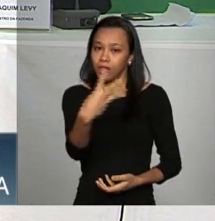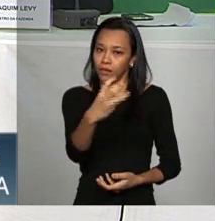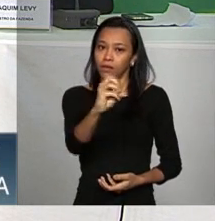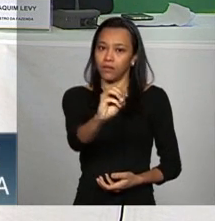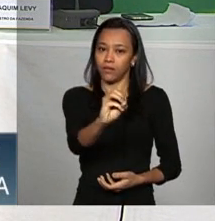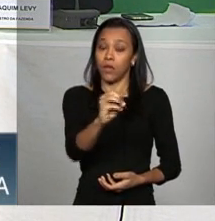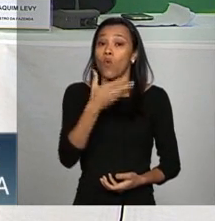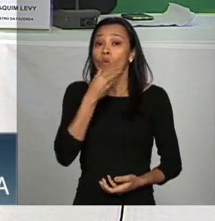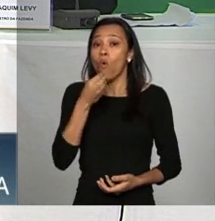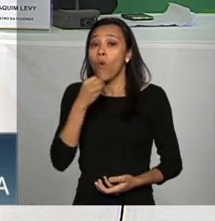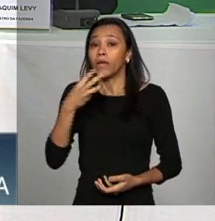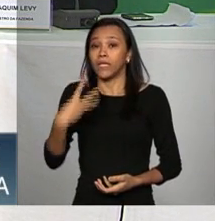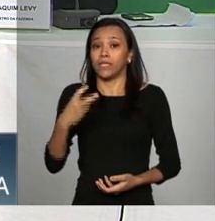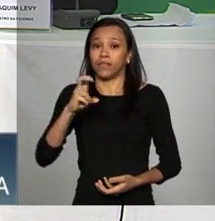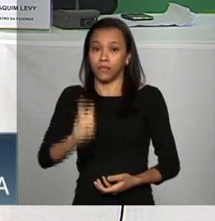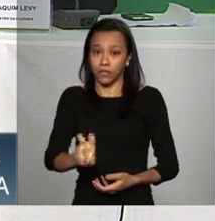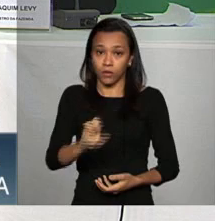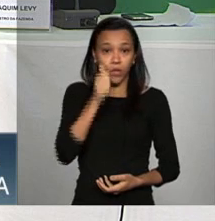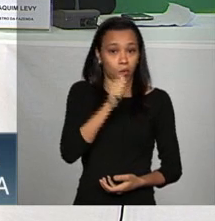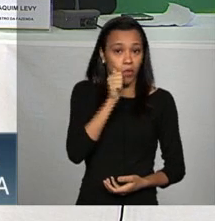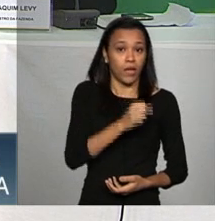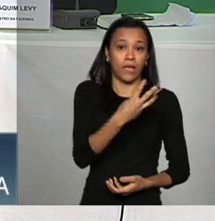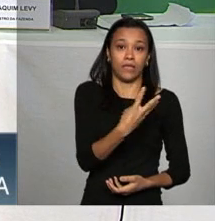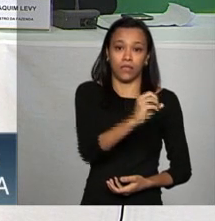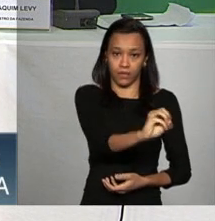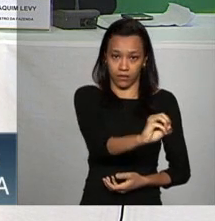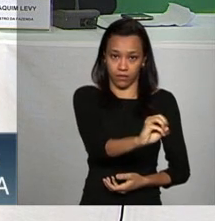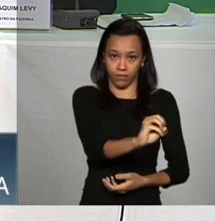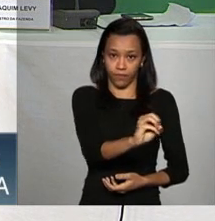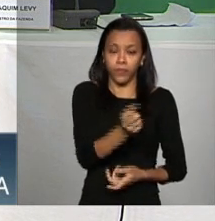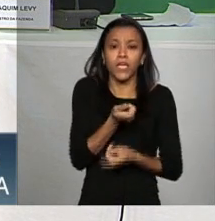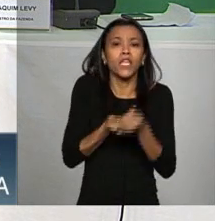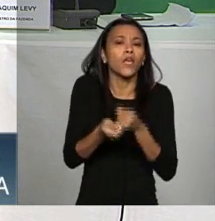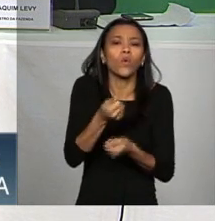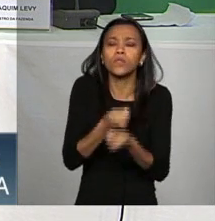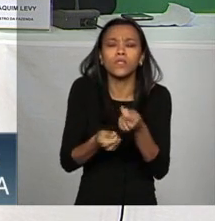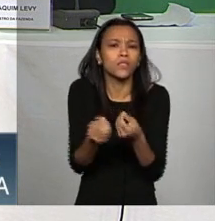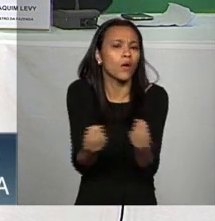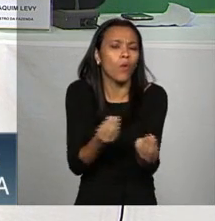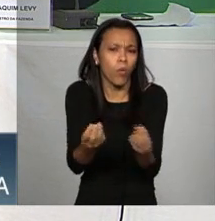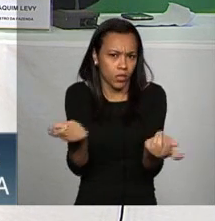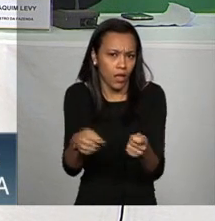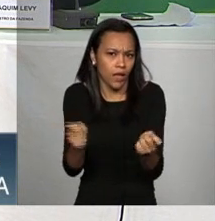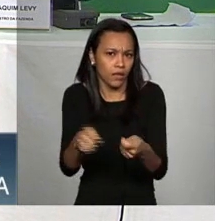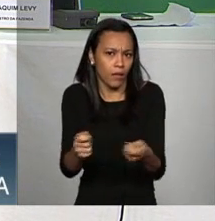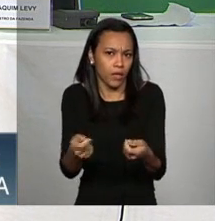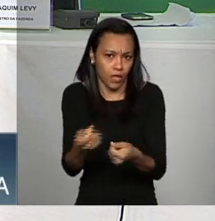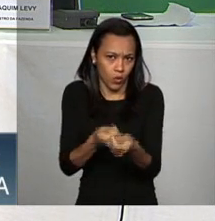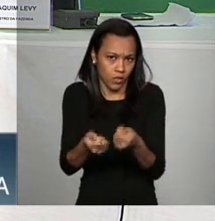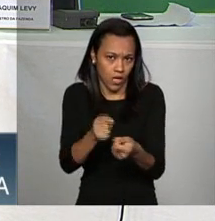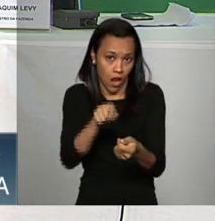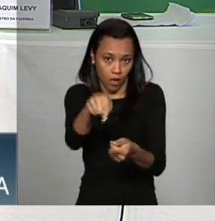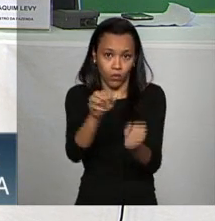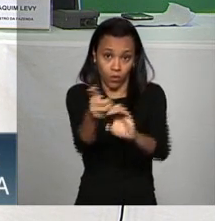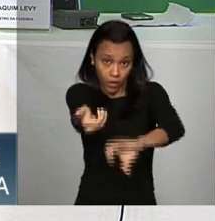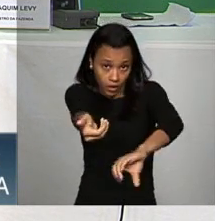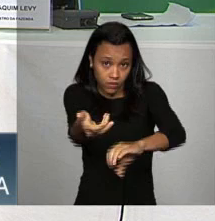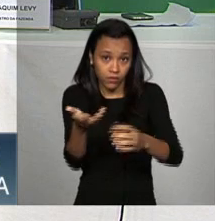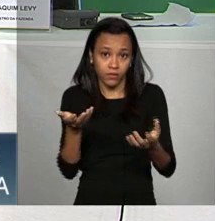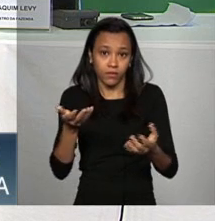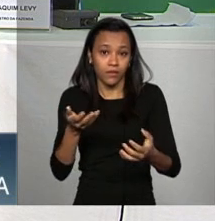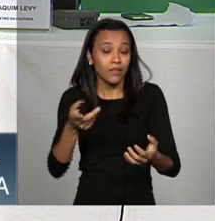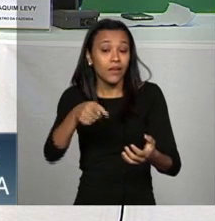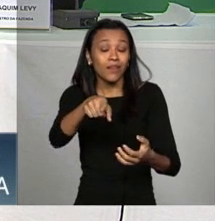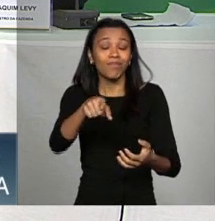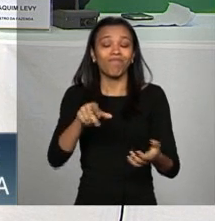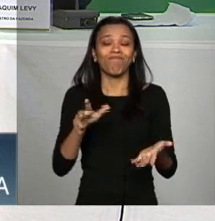tem que ter o homem 35 anos de contribuição a mulher 30 e negocia até quando ministro dá para negociar alguma coisa no congresso gente isso aí